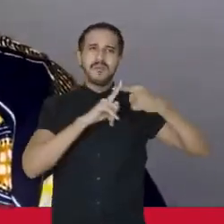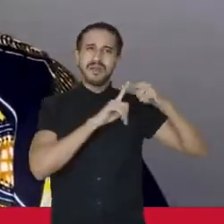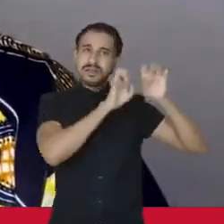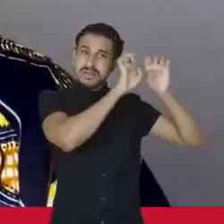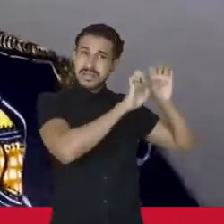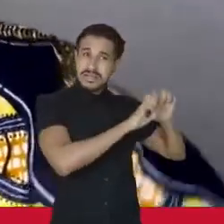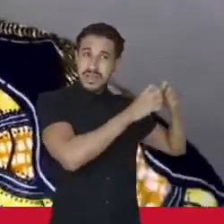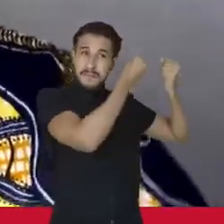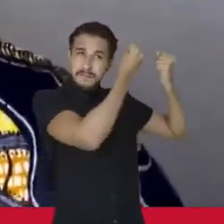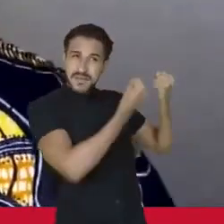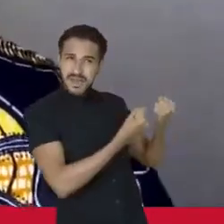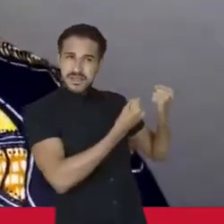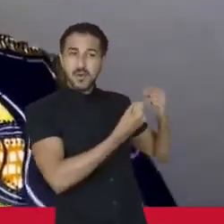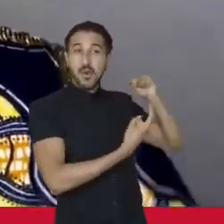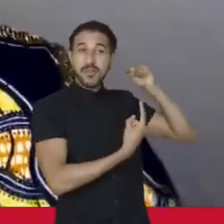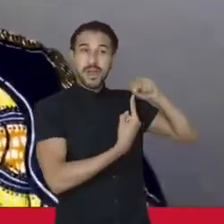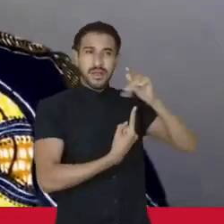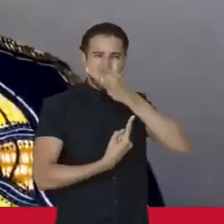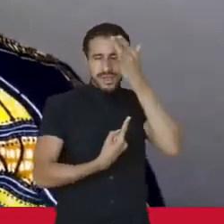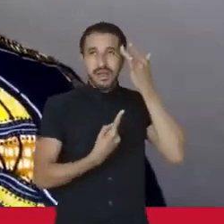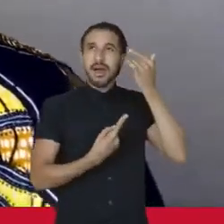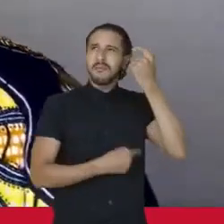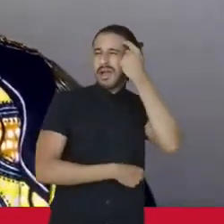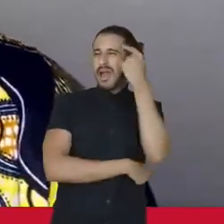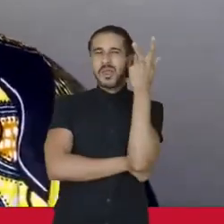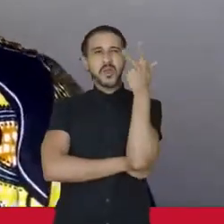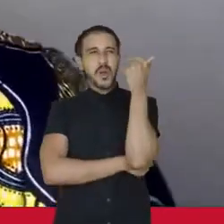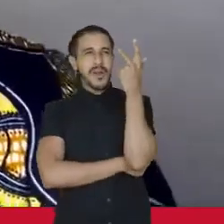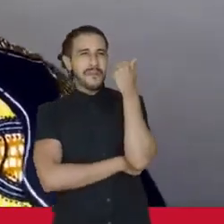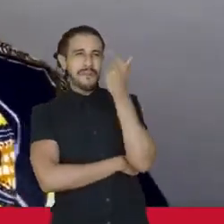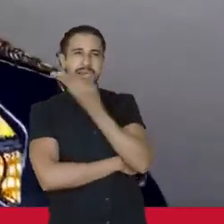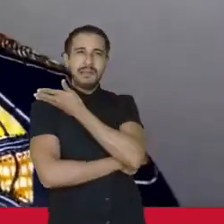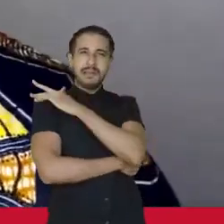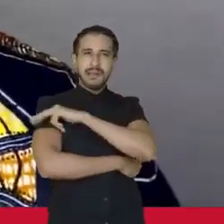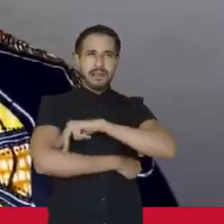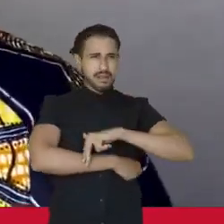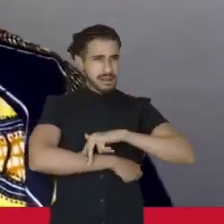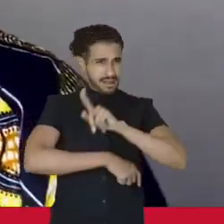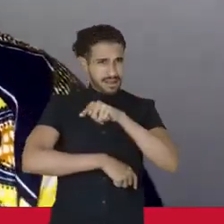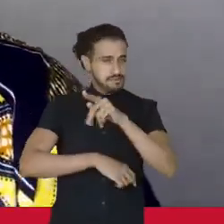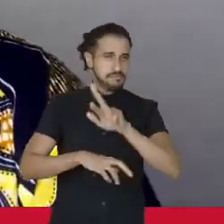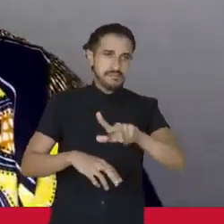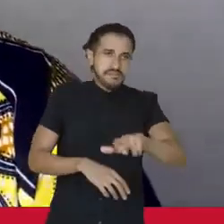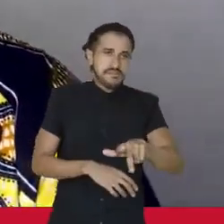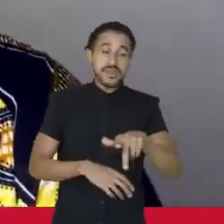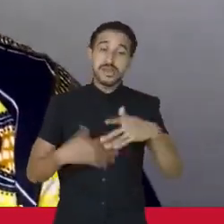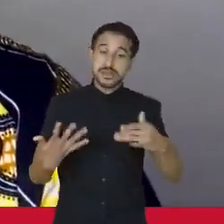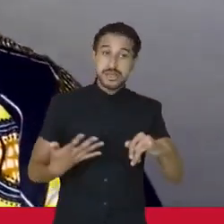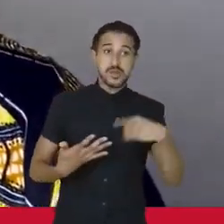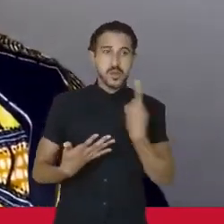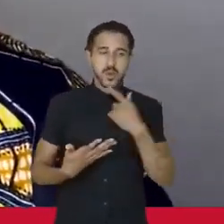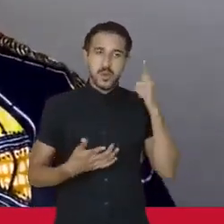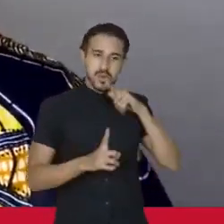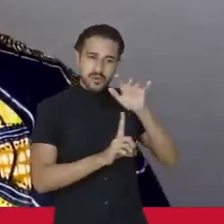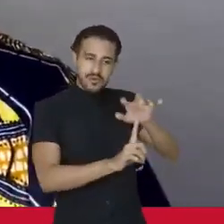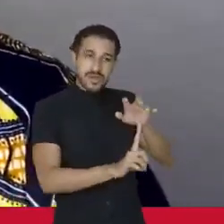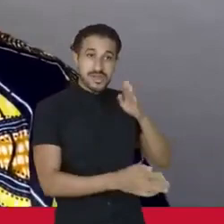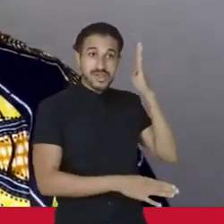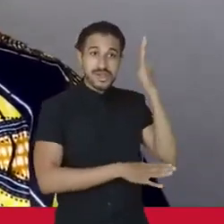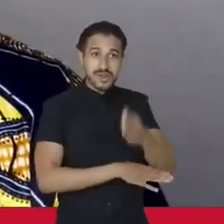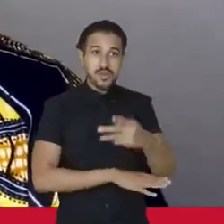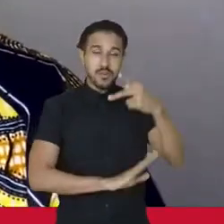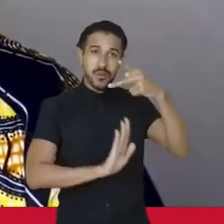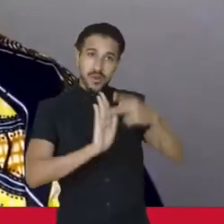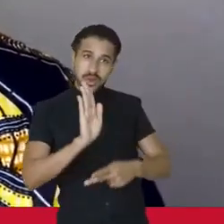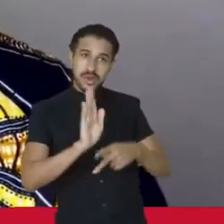que é feita para que as pessoas normalizem o racismo. Então, a partir do momento em que a gente consegue interferir diretamente em